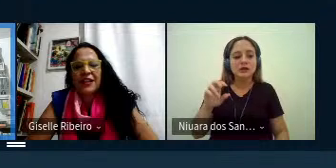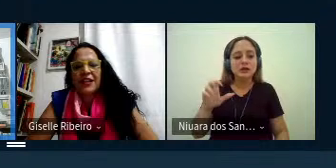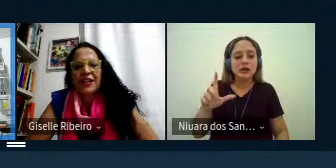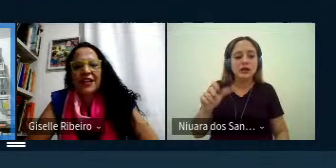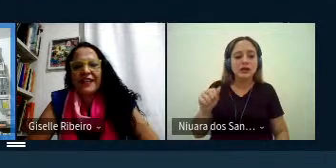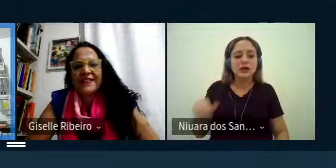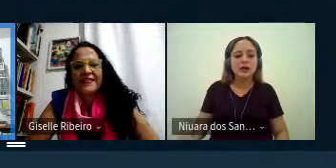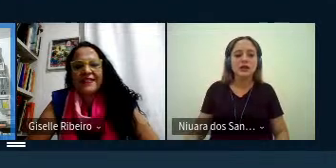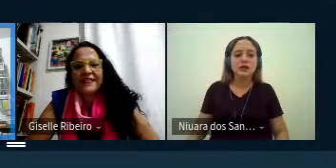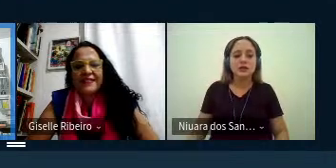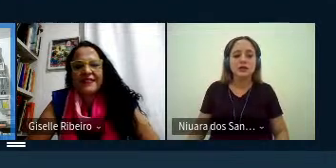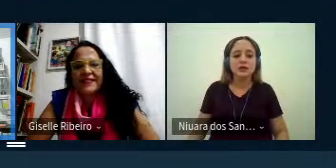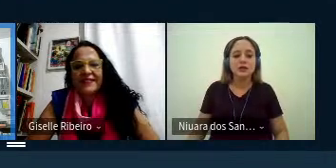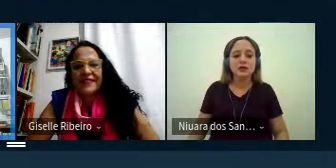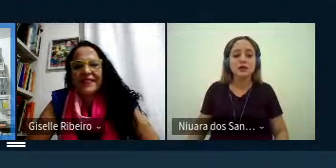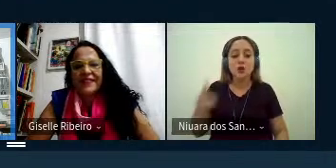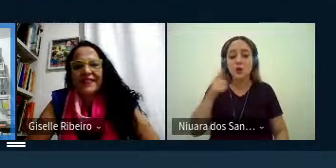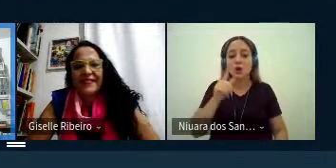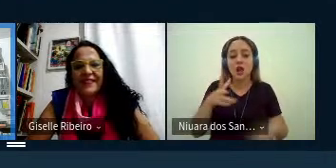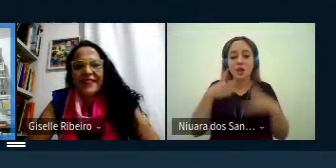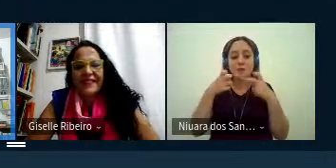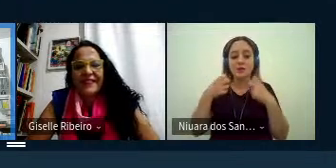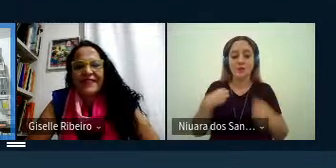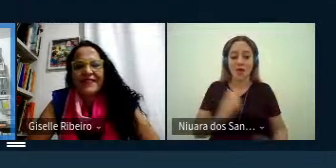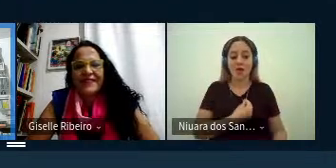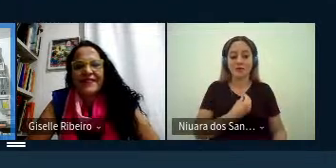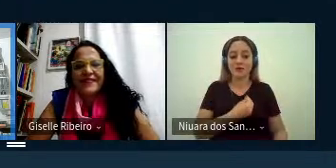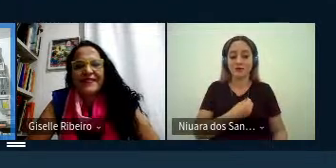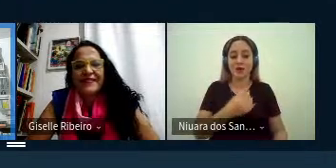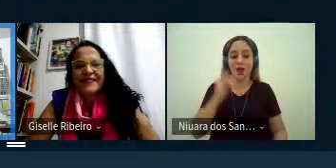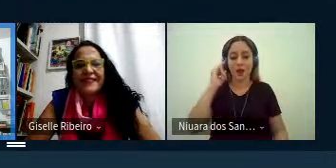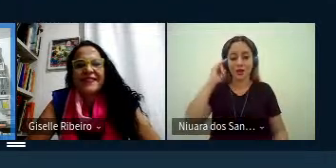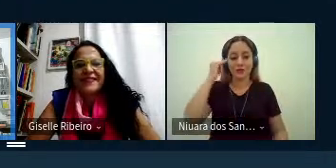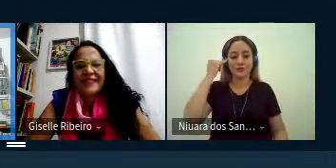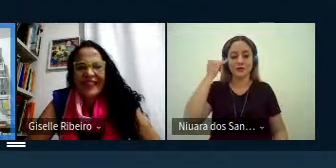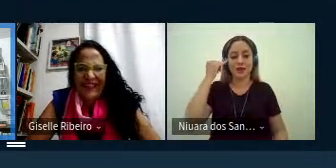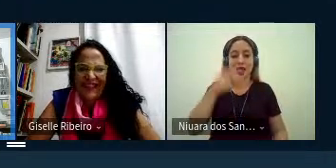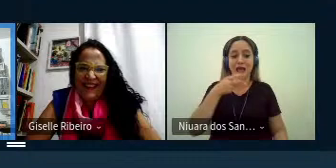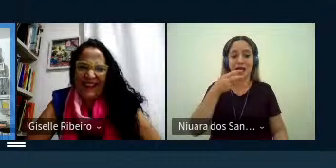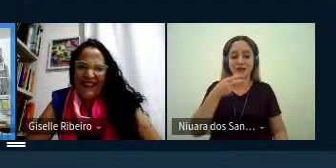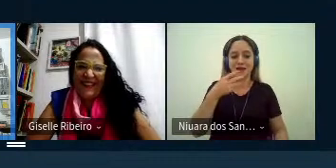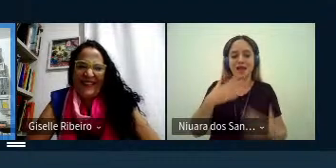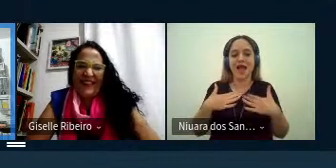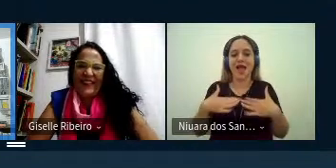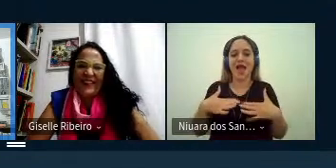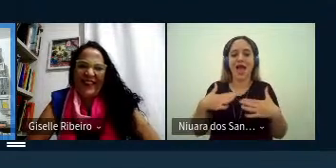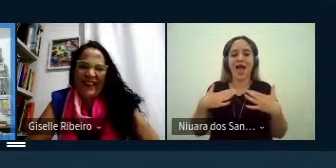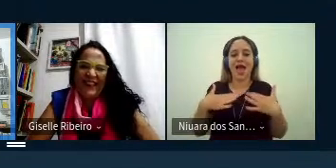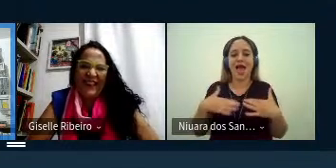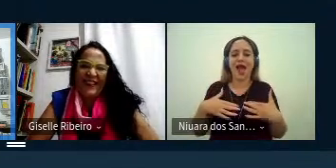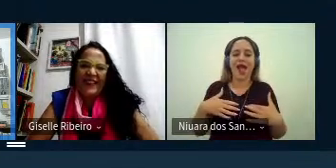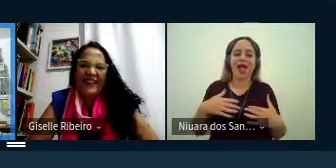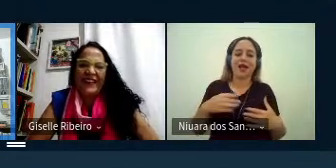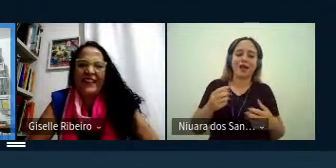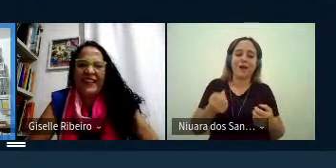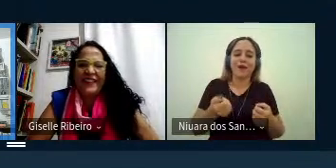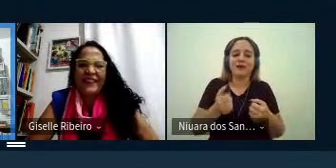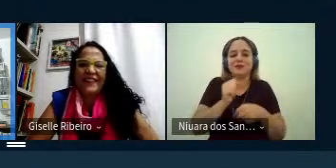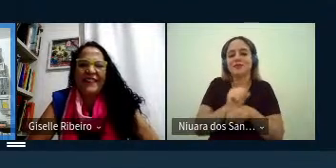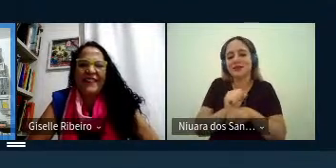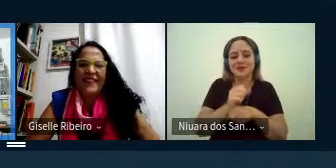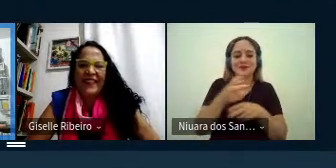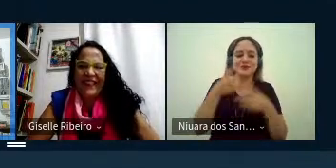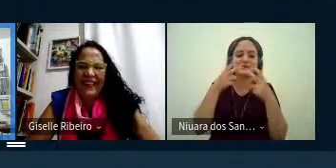comunica se consegue perceber a vivência do professor Cássio com o japonês a fala é calma quase monófota como se percebe nos outros